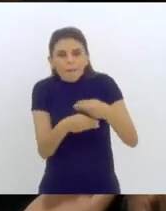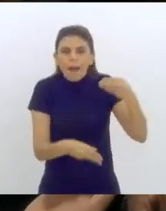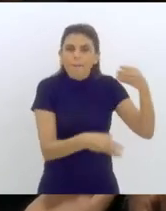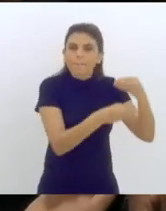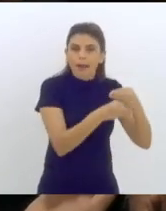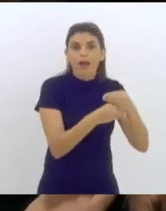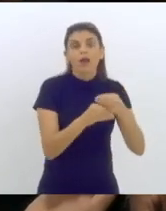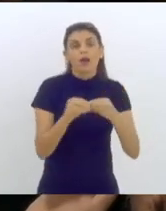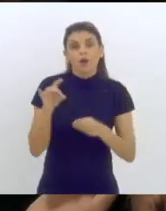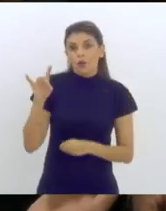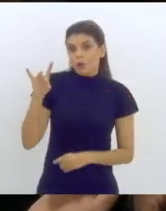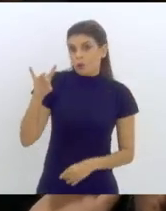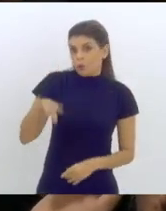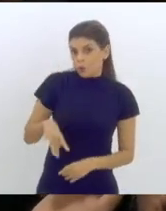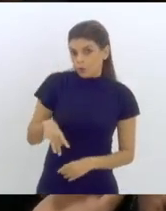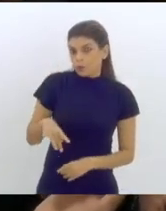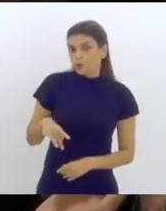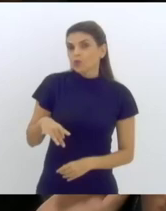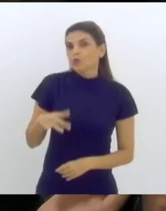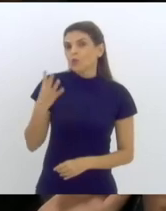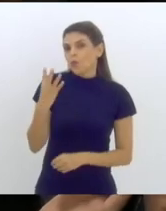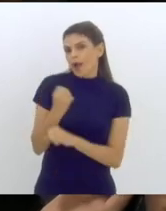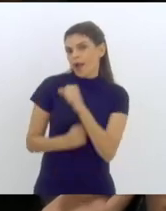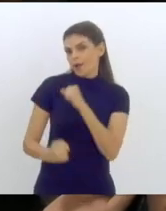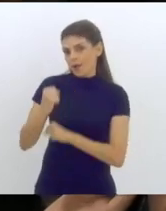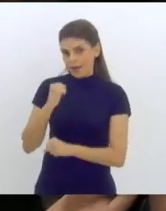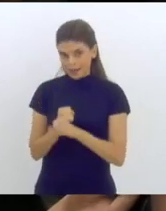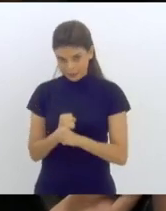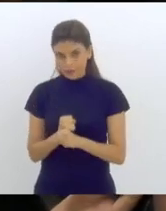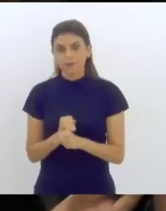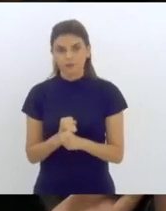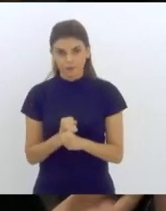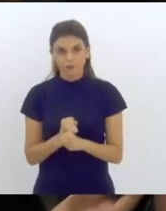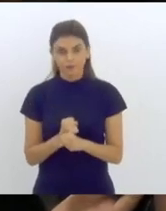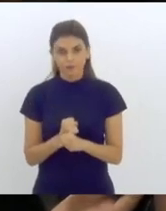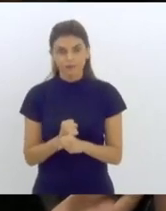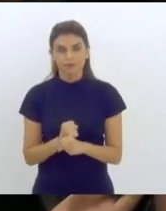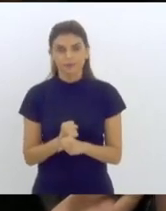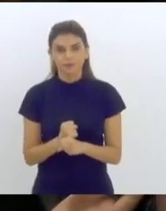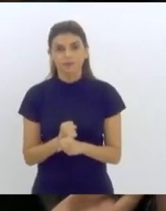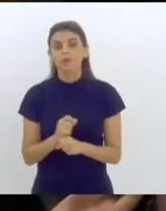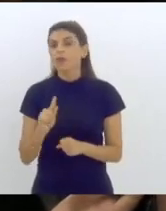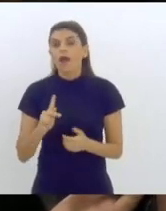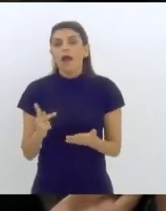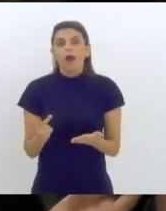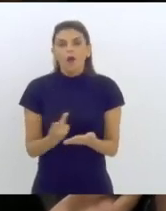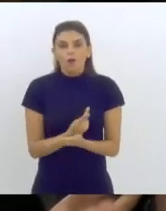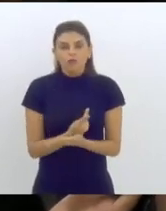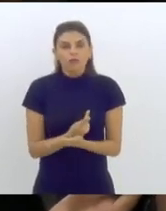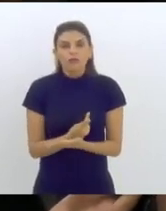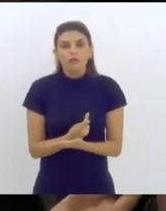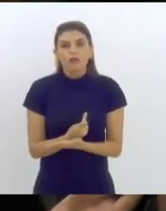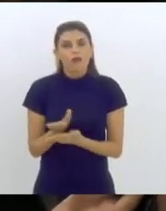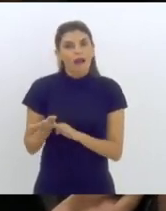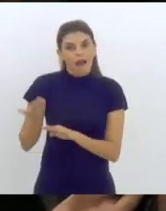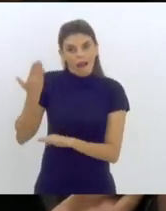do último quadriênio, que foi exatamente